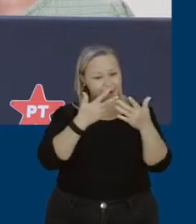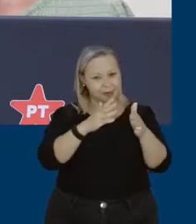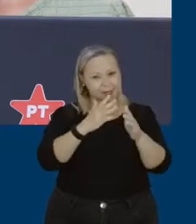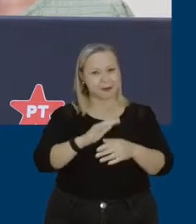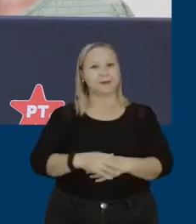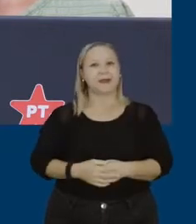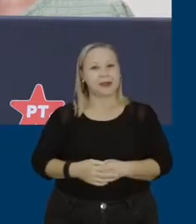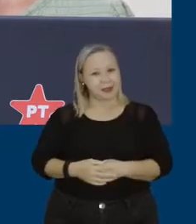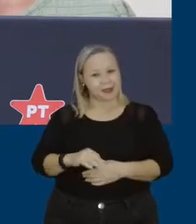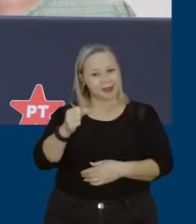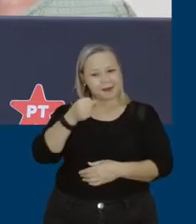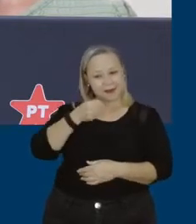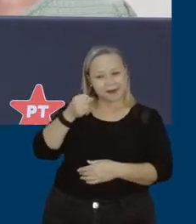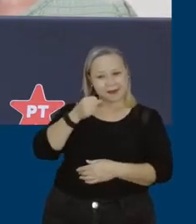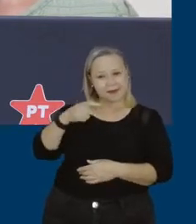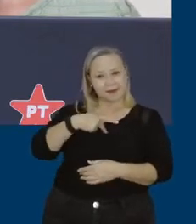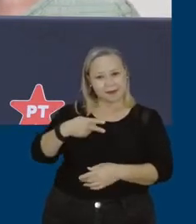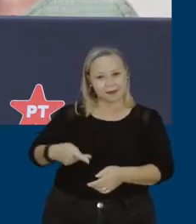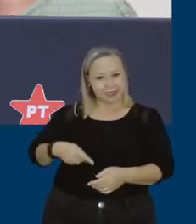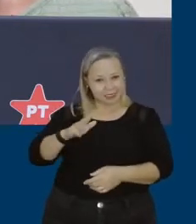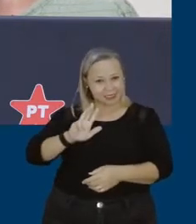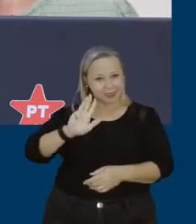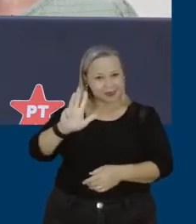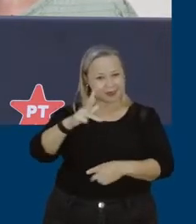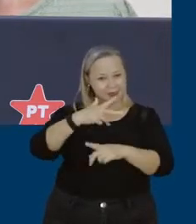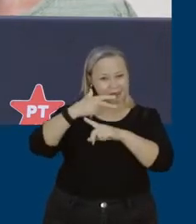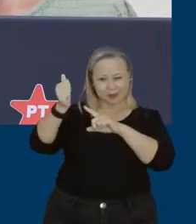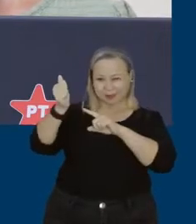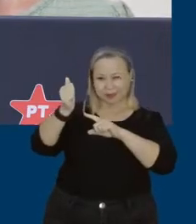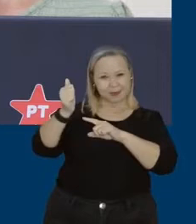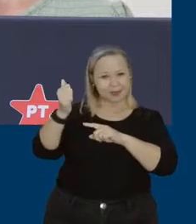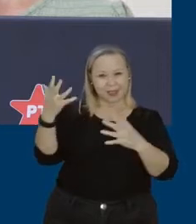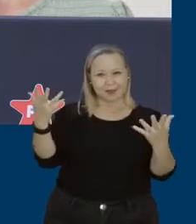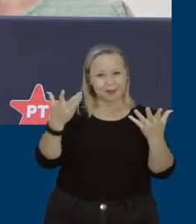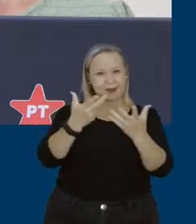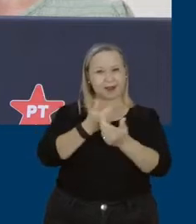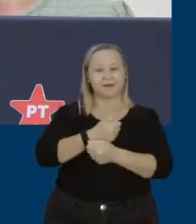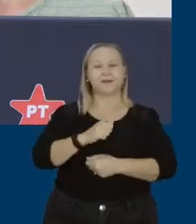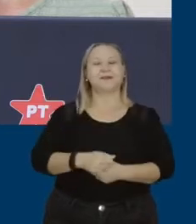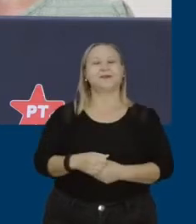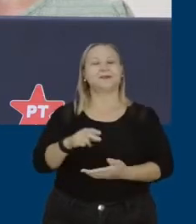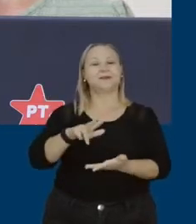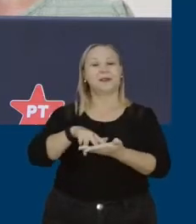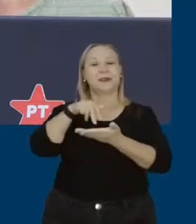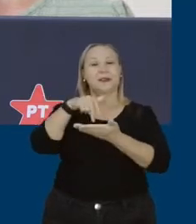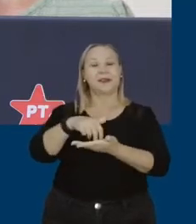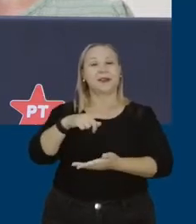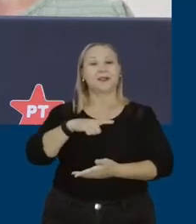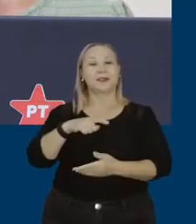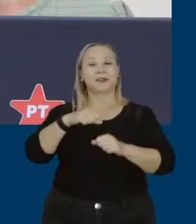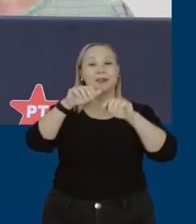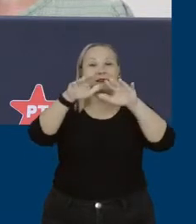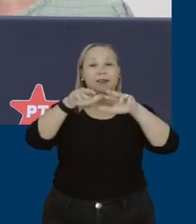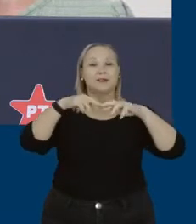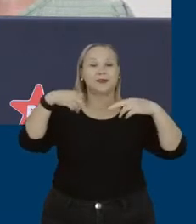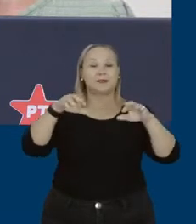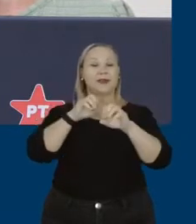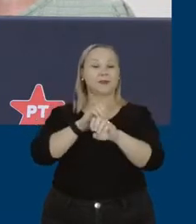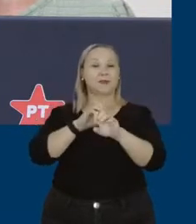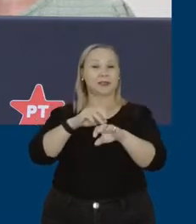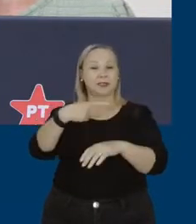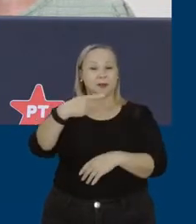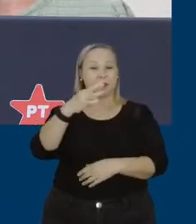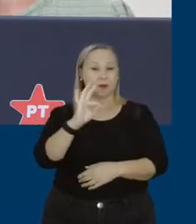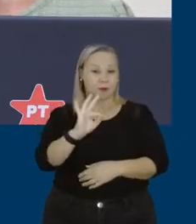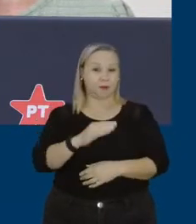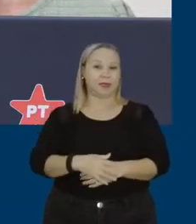entrevista do presidente Lula. Foi um sucesso. Estamos aí, viu, Amanda? Hoje está tendo um seminário da educação do PT